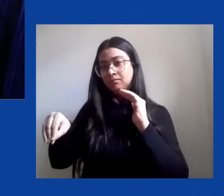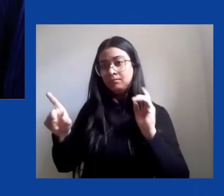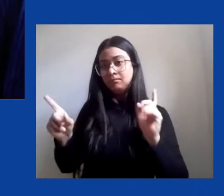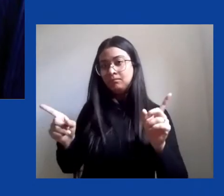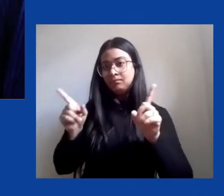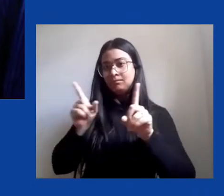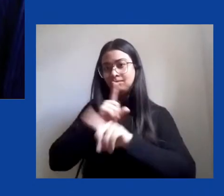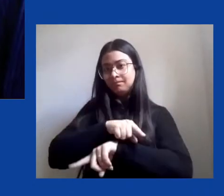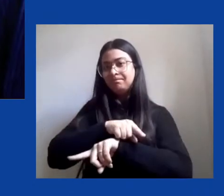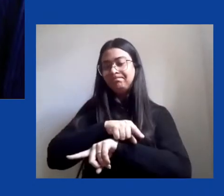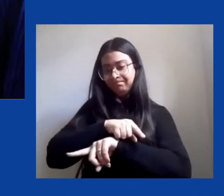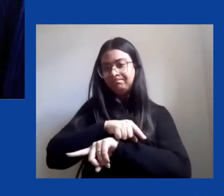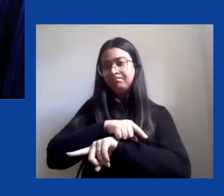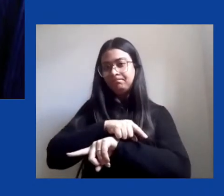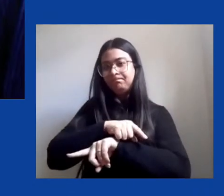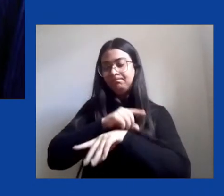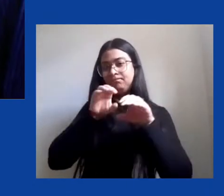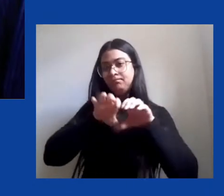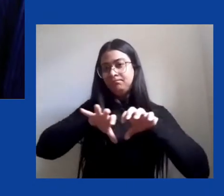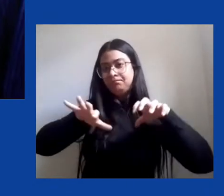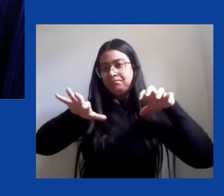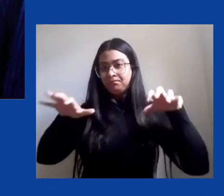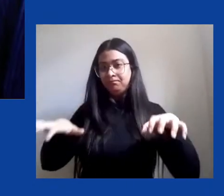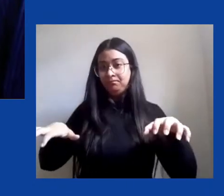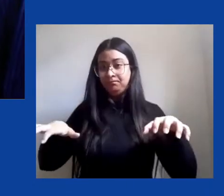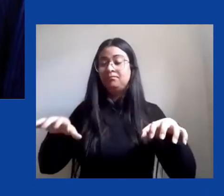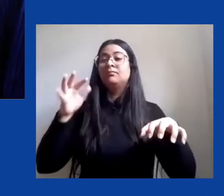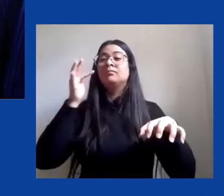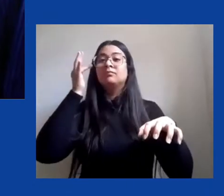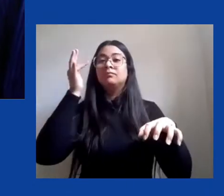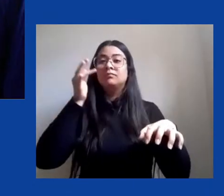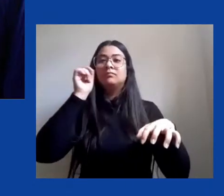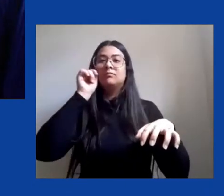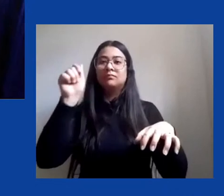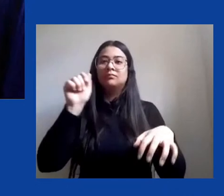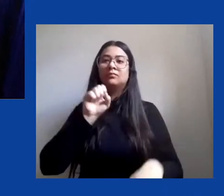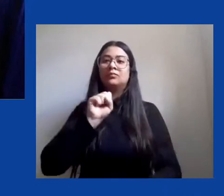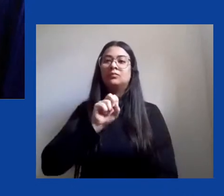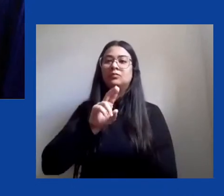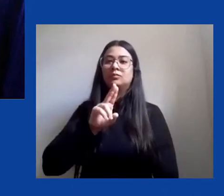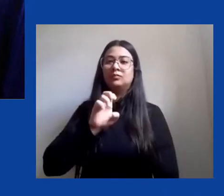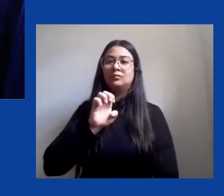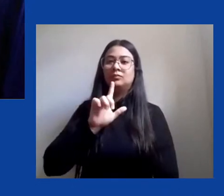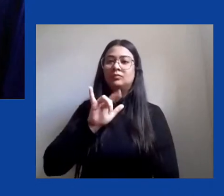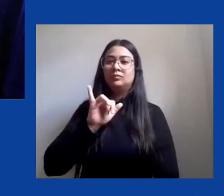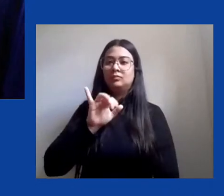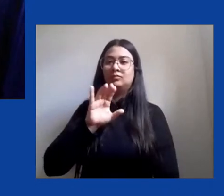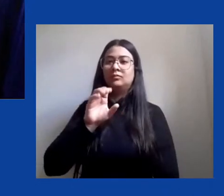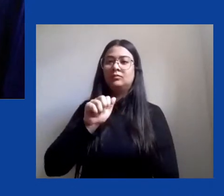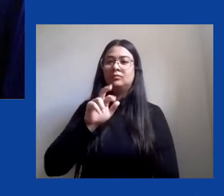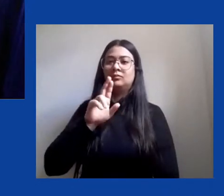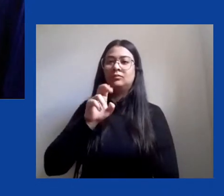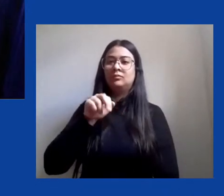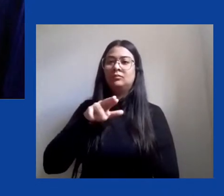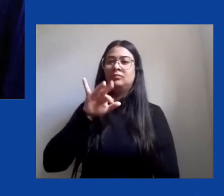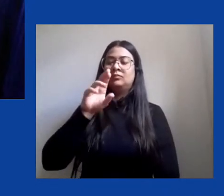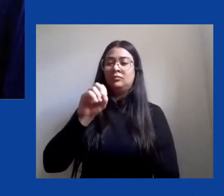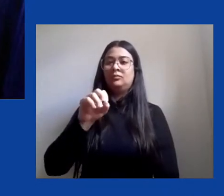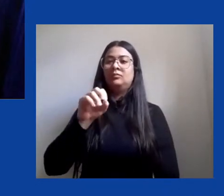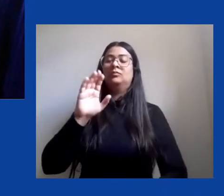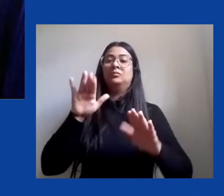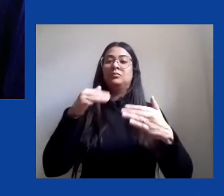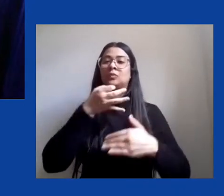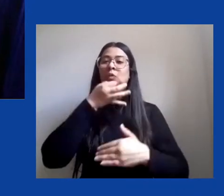filósofa Sueli Carneiro afirma que o olhar do eu hegemônico é um olhar